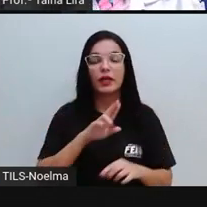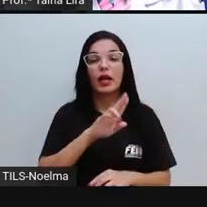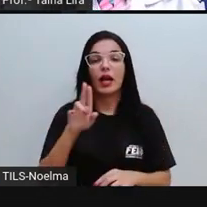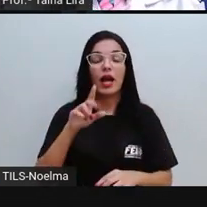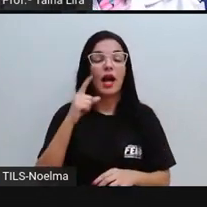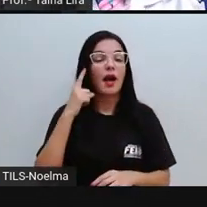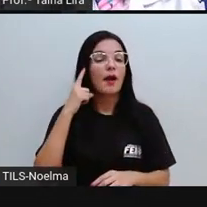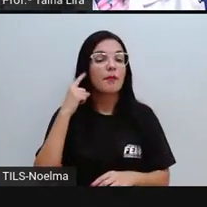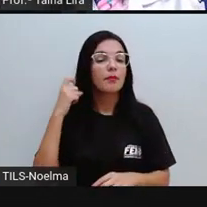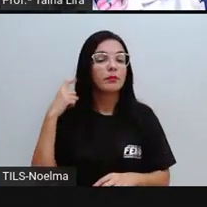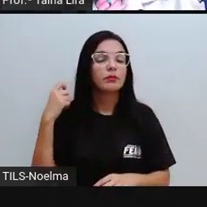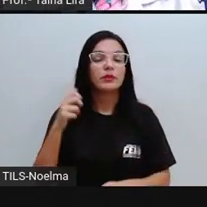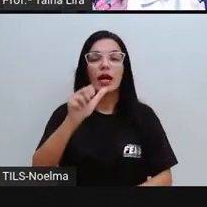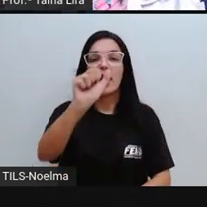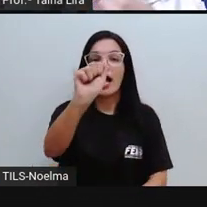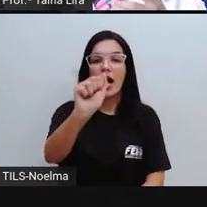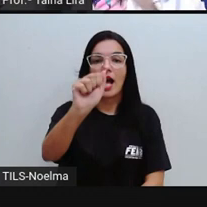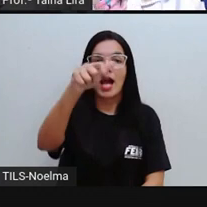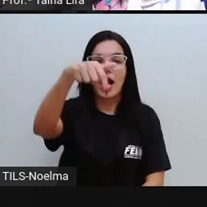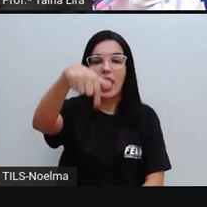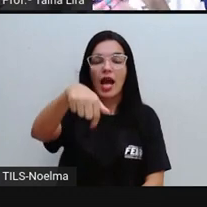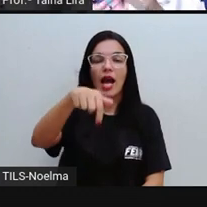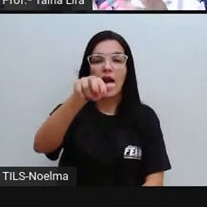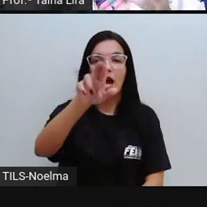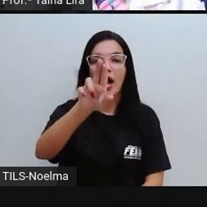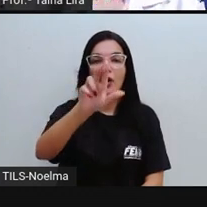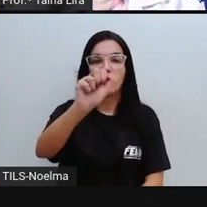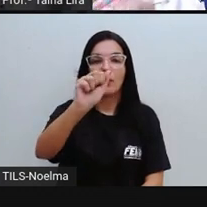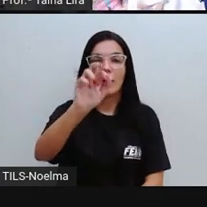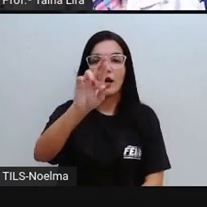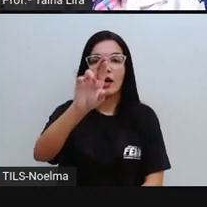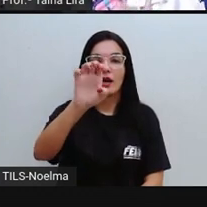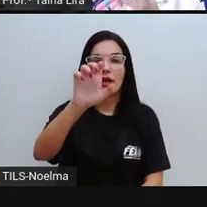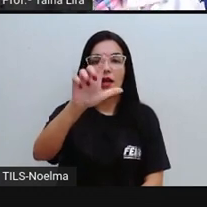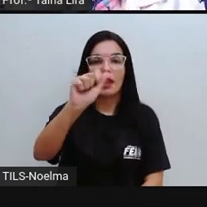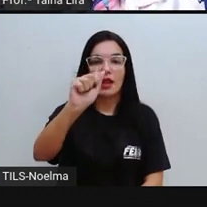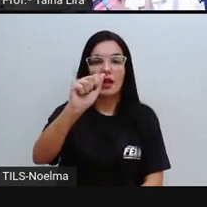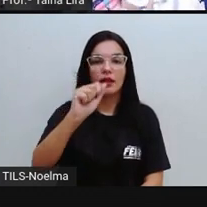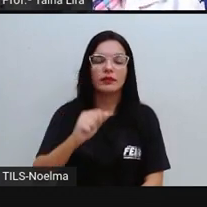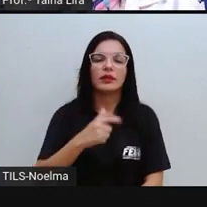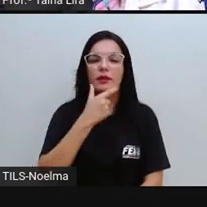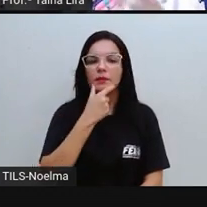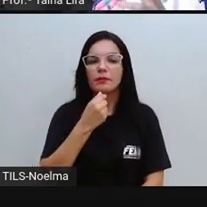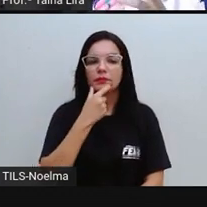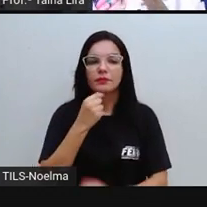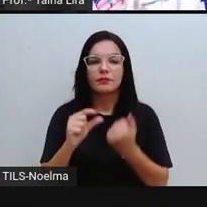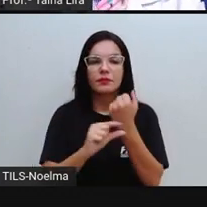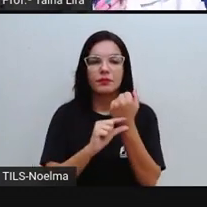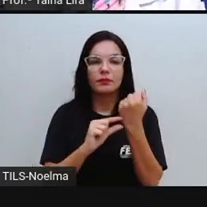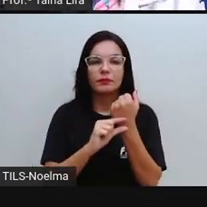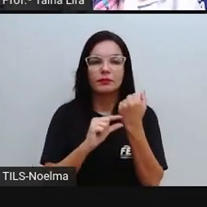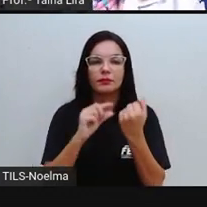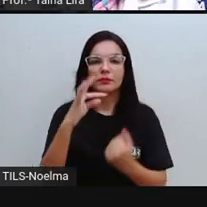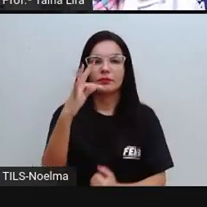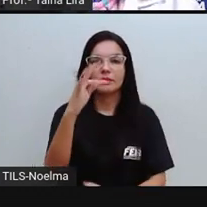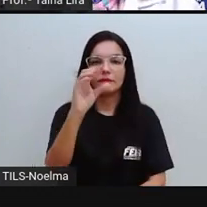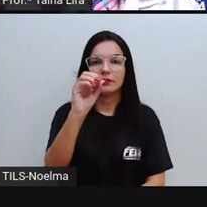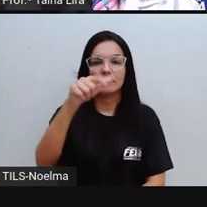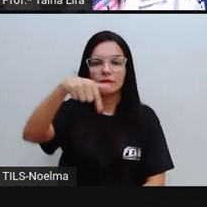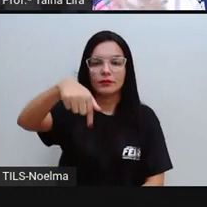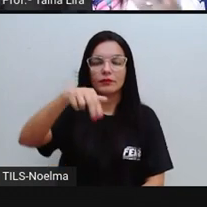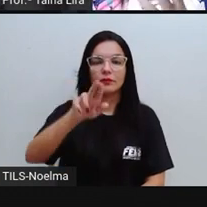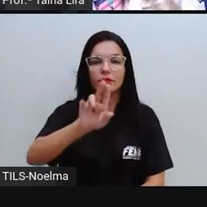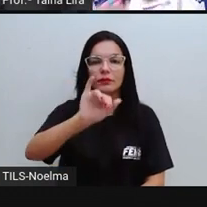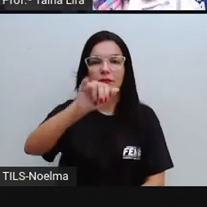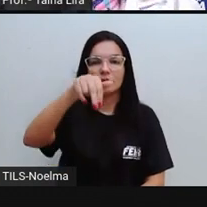de Toquinho, tá? Pra nós fazermos aí algumas atividades bem legais pra gente ir lembrando, tá?